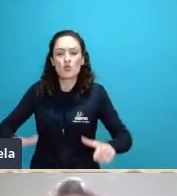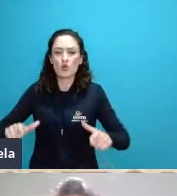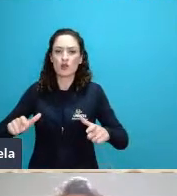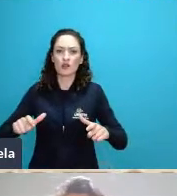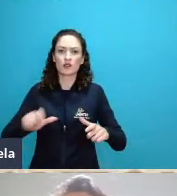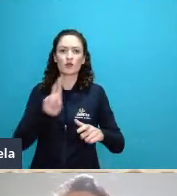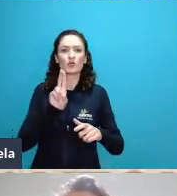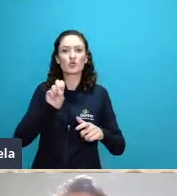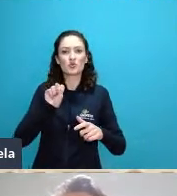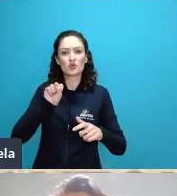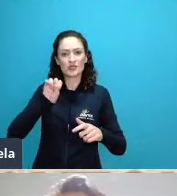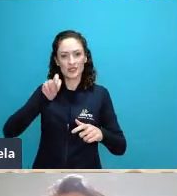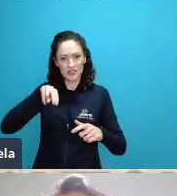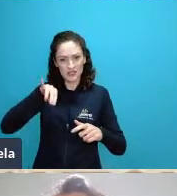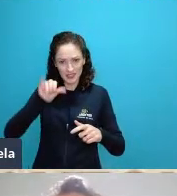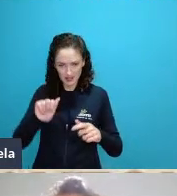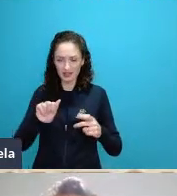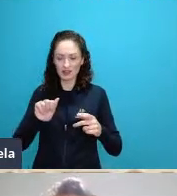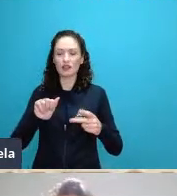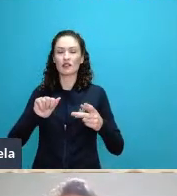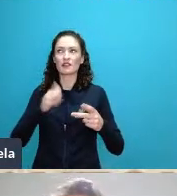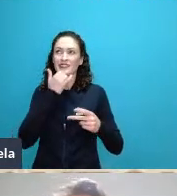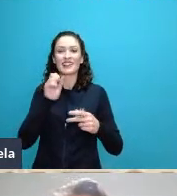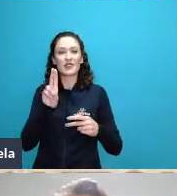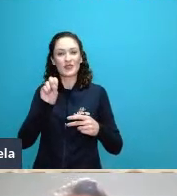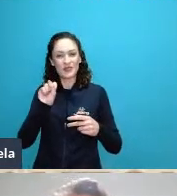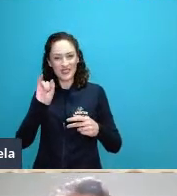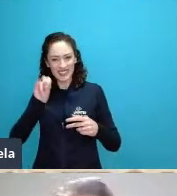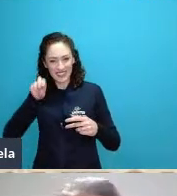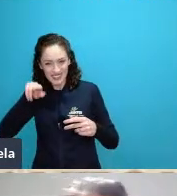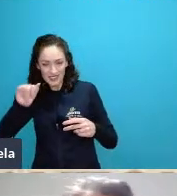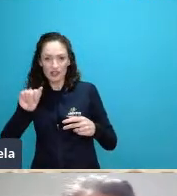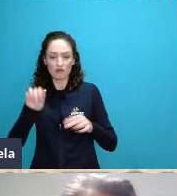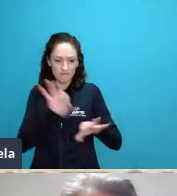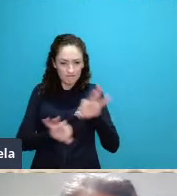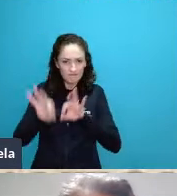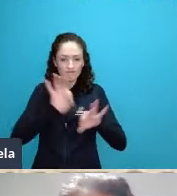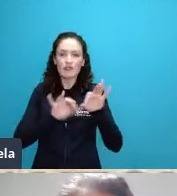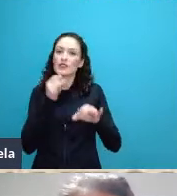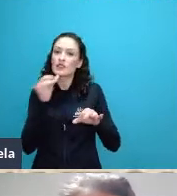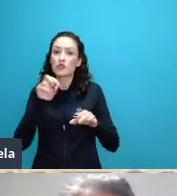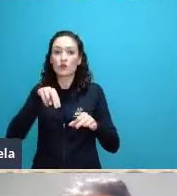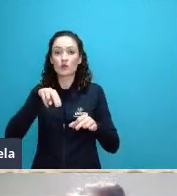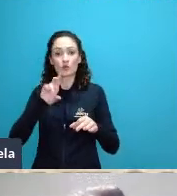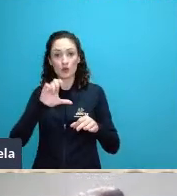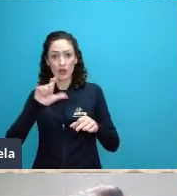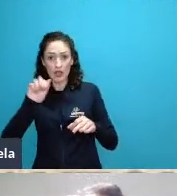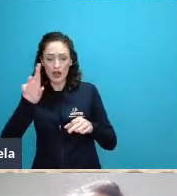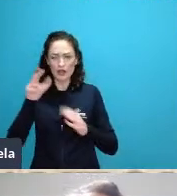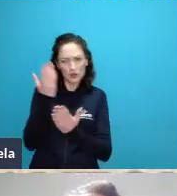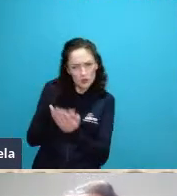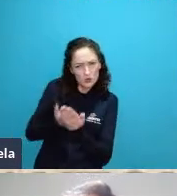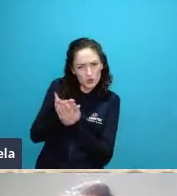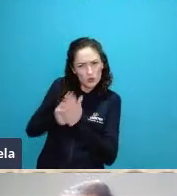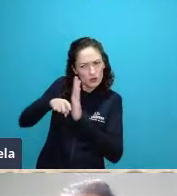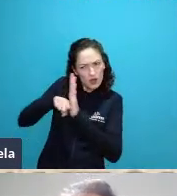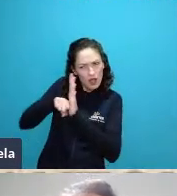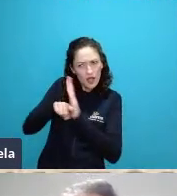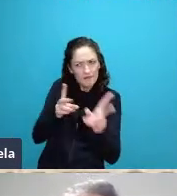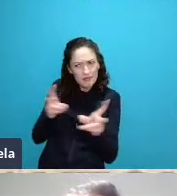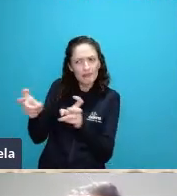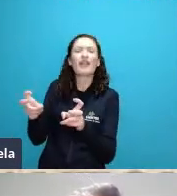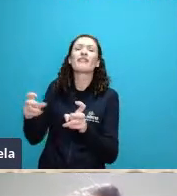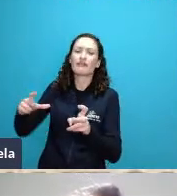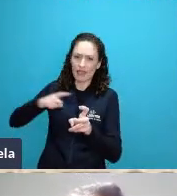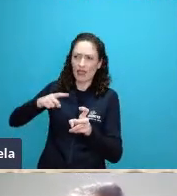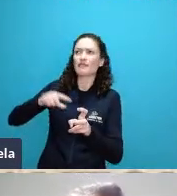sua pesquisa para avaliar os impactos que ela estava tendo na biodiversidade então notem que a partir daí ele já começava a tornar